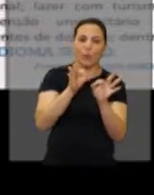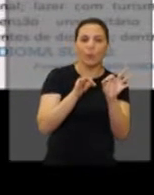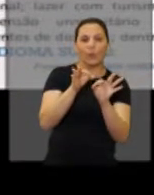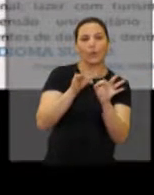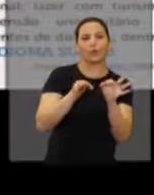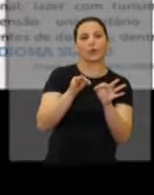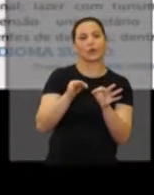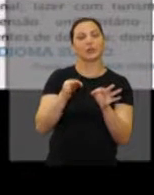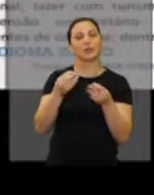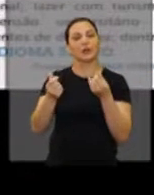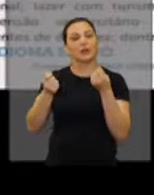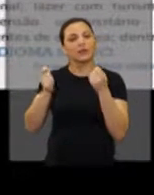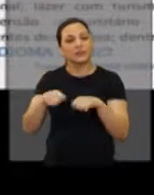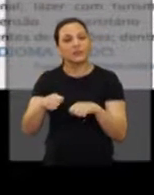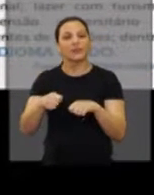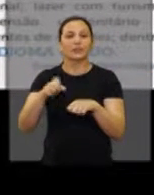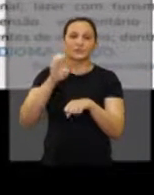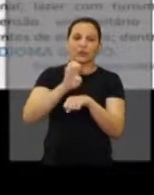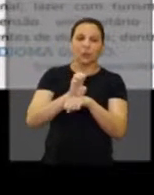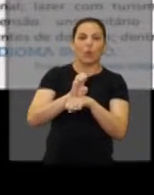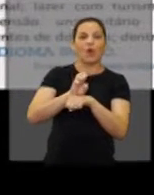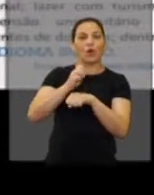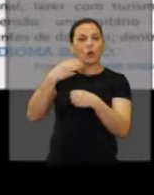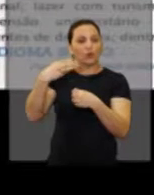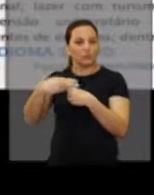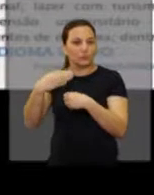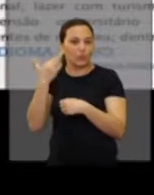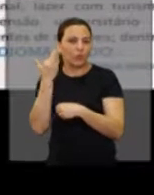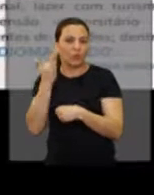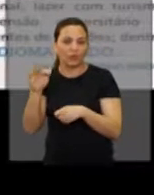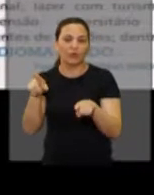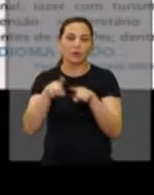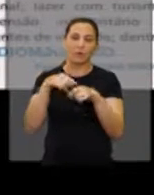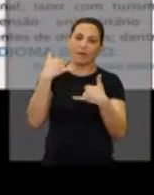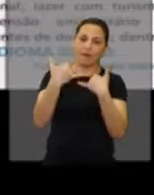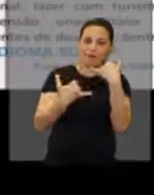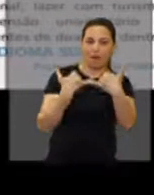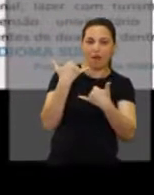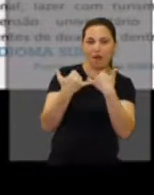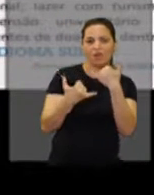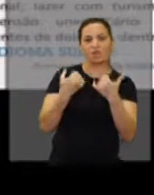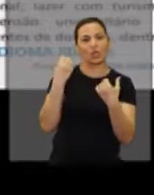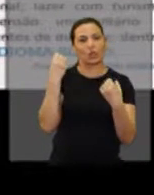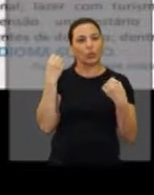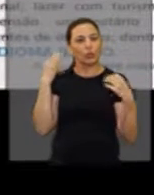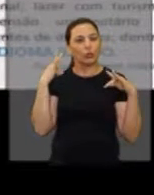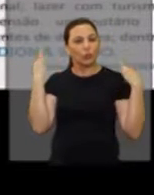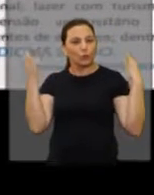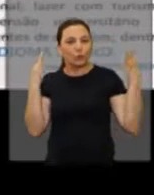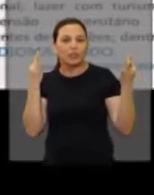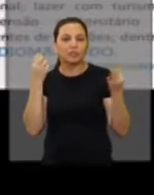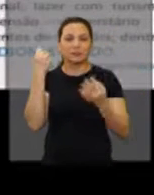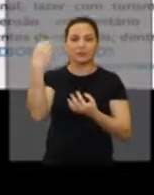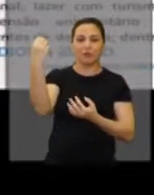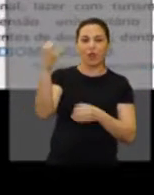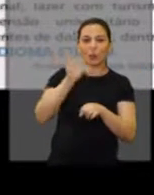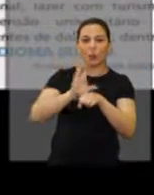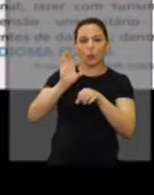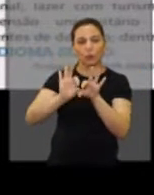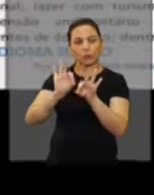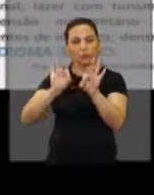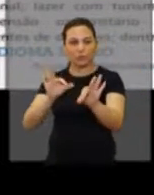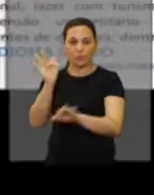atuação municipal, estadual e federal, lazer com turismo acessível, viagens,